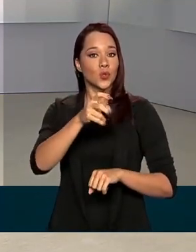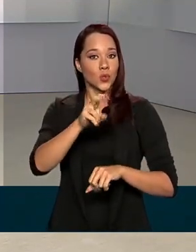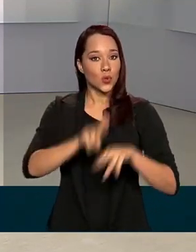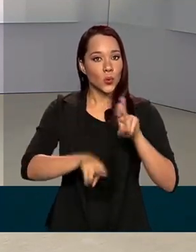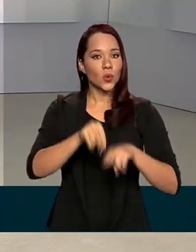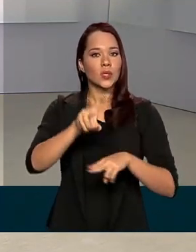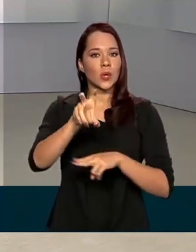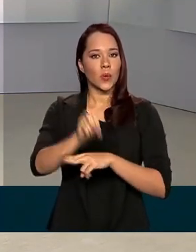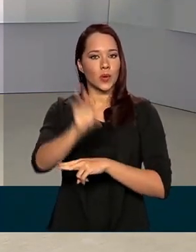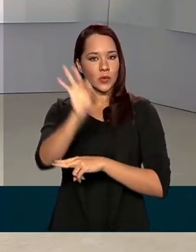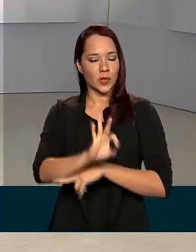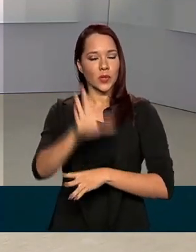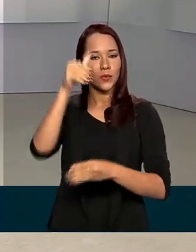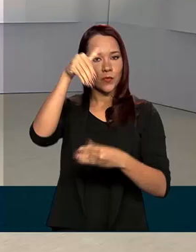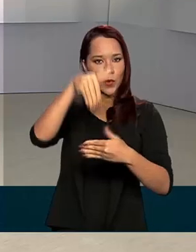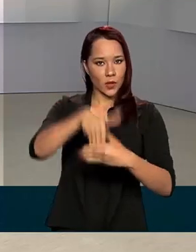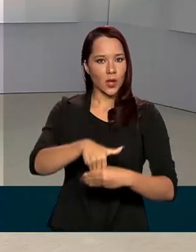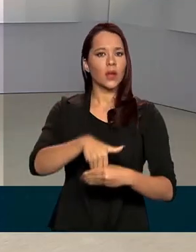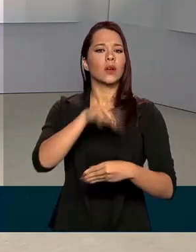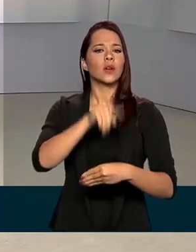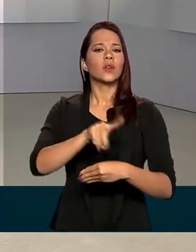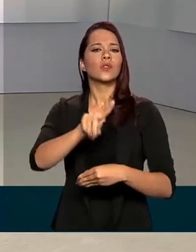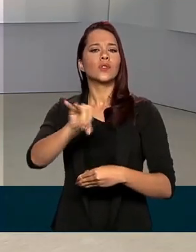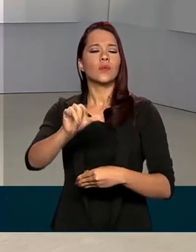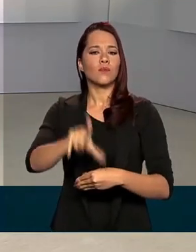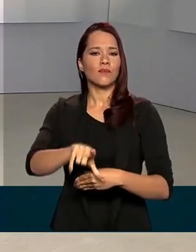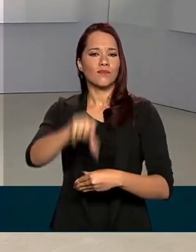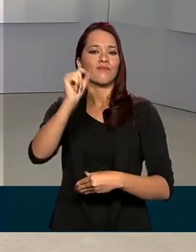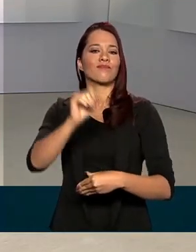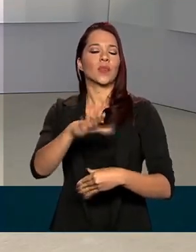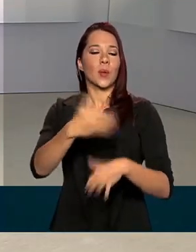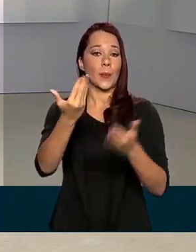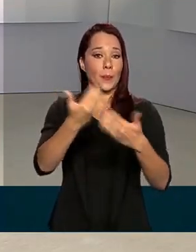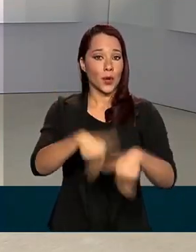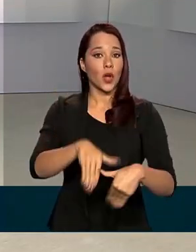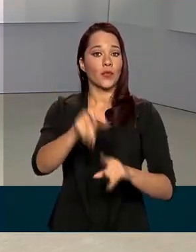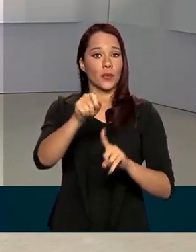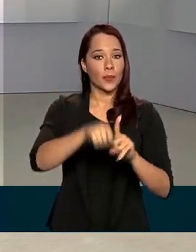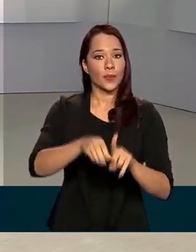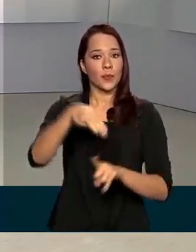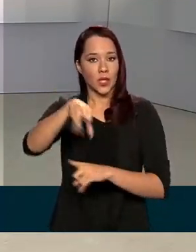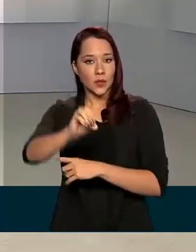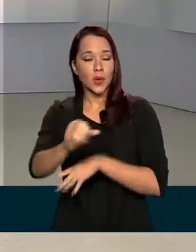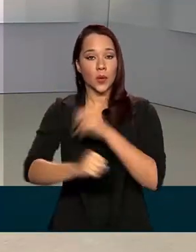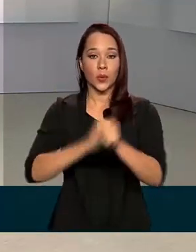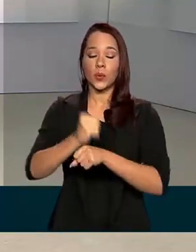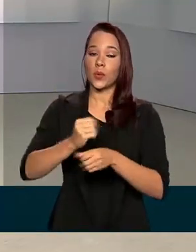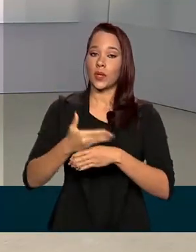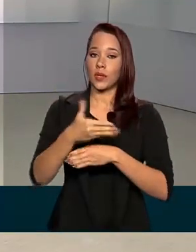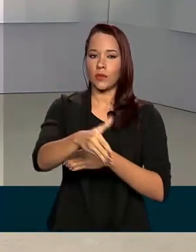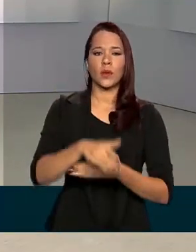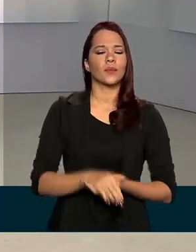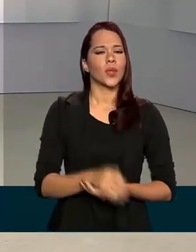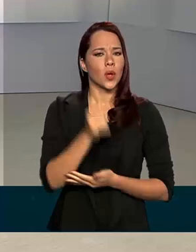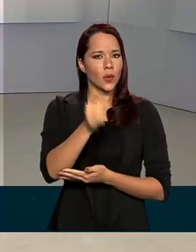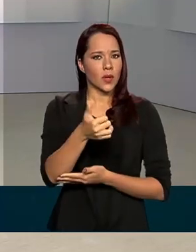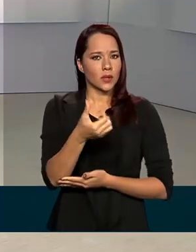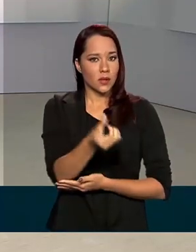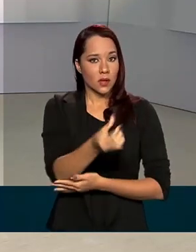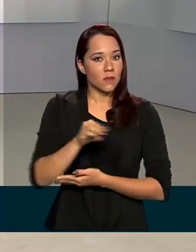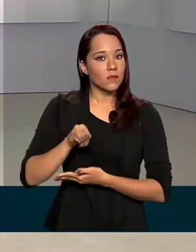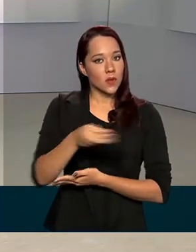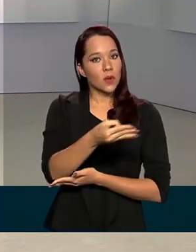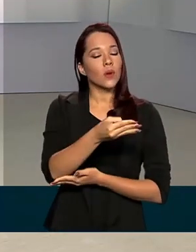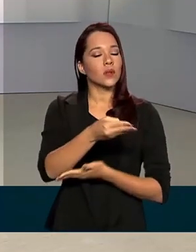participantes votaram sobre a preferência de realização do exame no mês de maio do ano que vem. Quase 6 milhões de